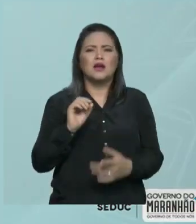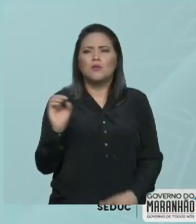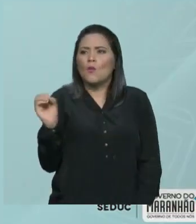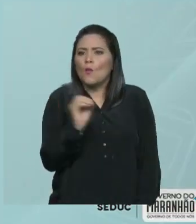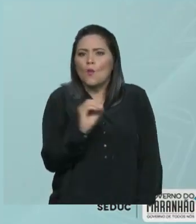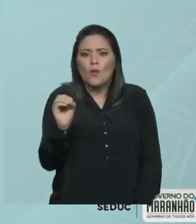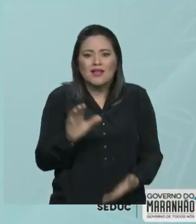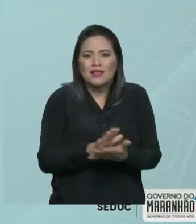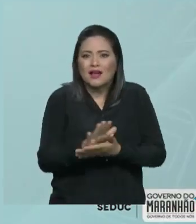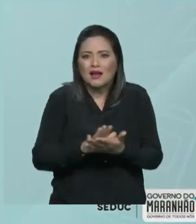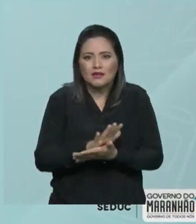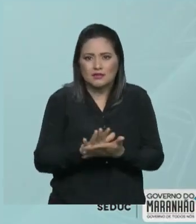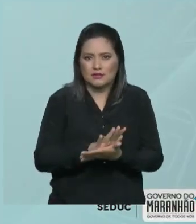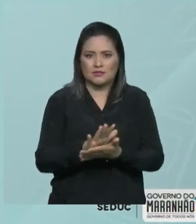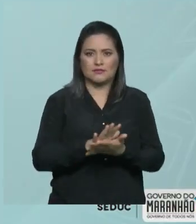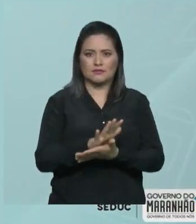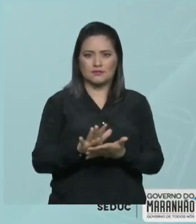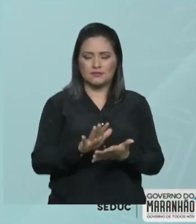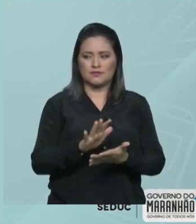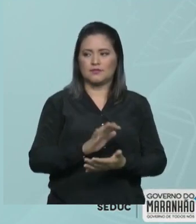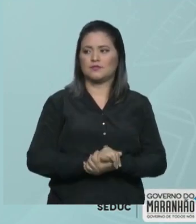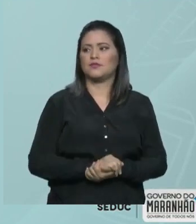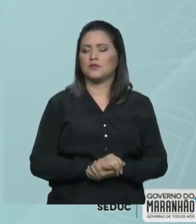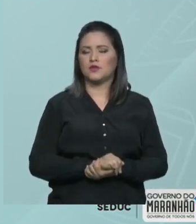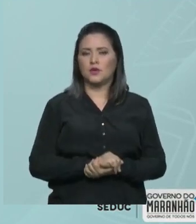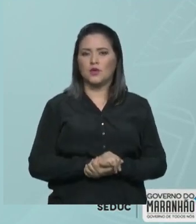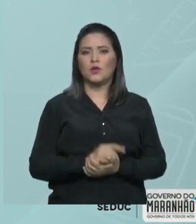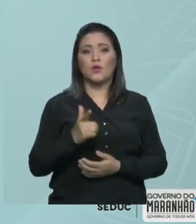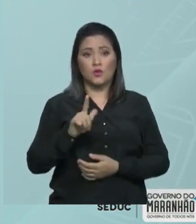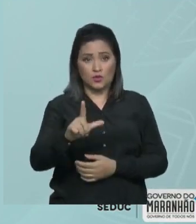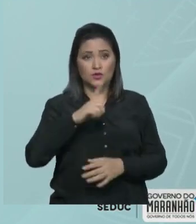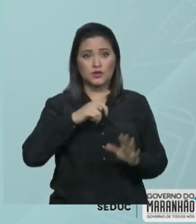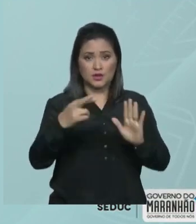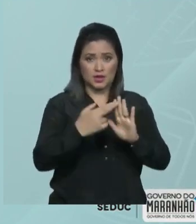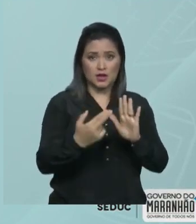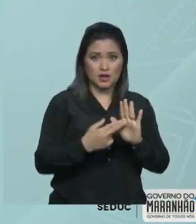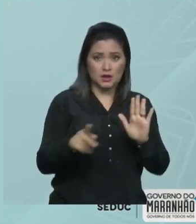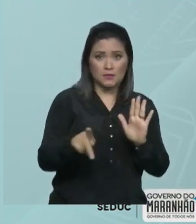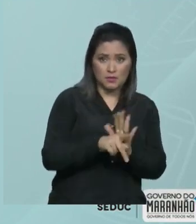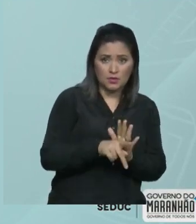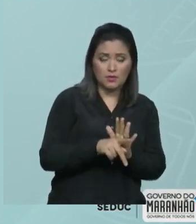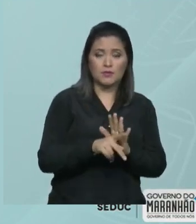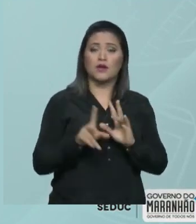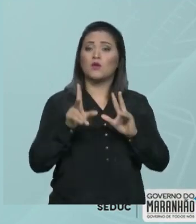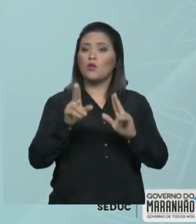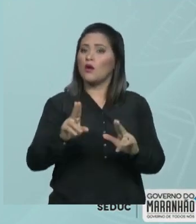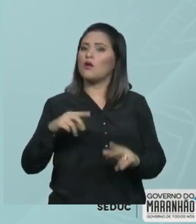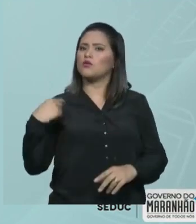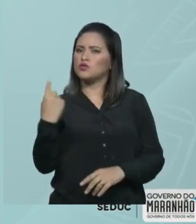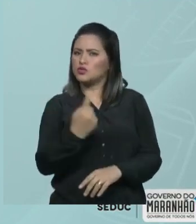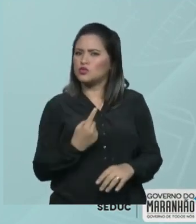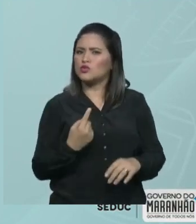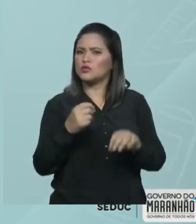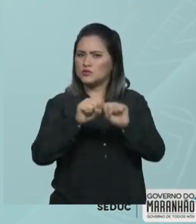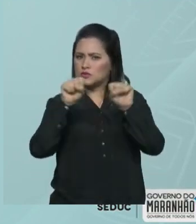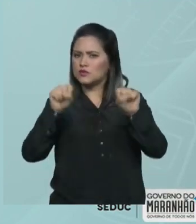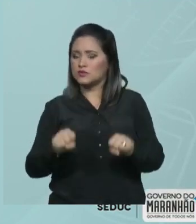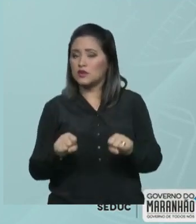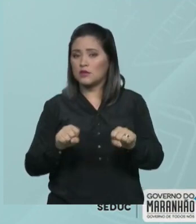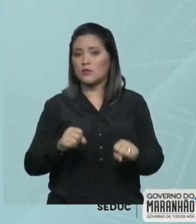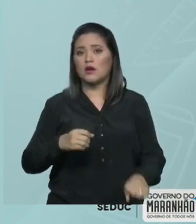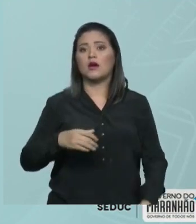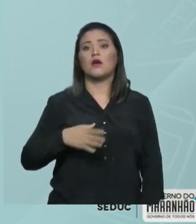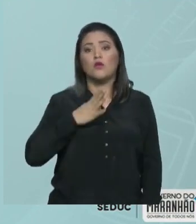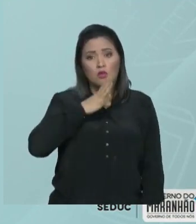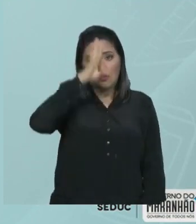E a outra é que tem regras próprias. Então, da mesma forma que o nosso sistema, o romano também tem as suas